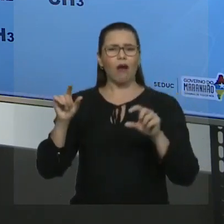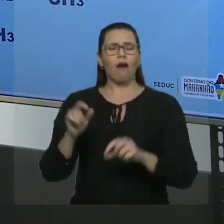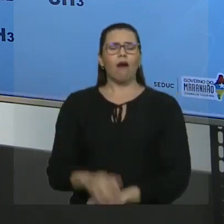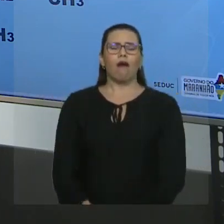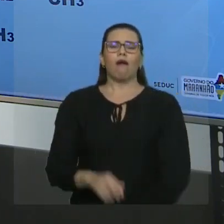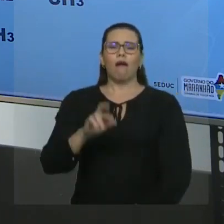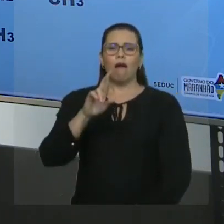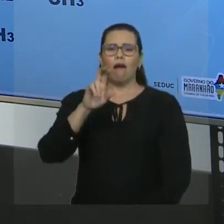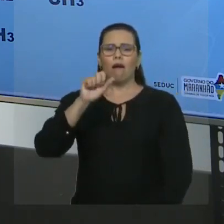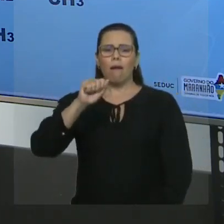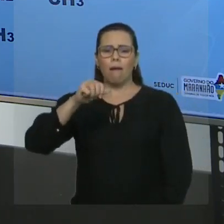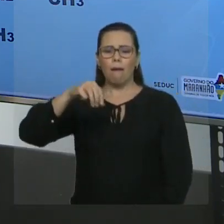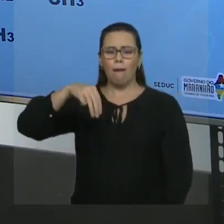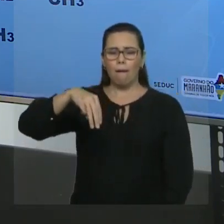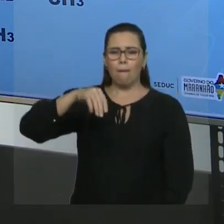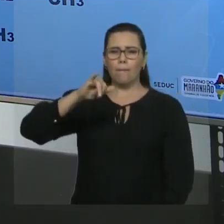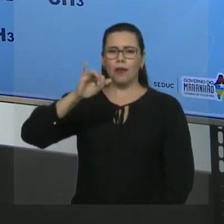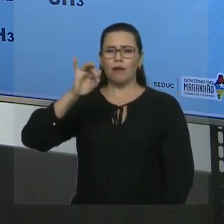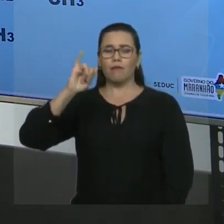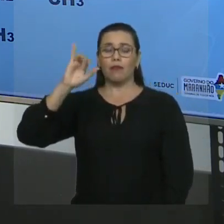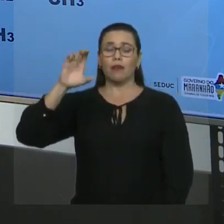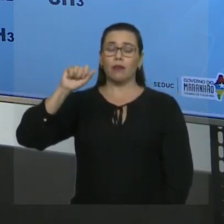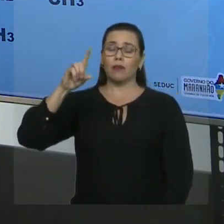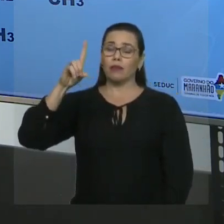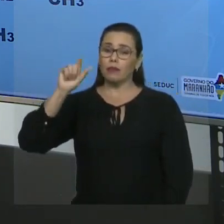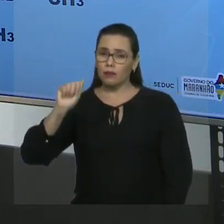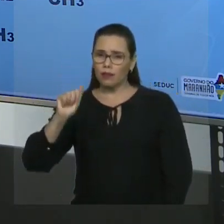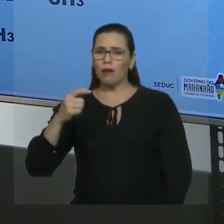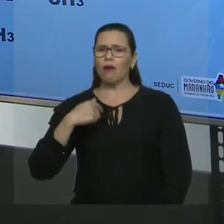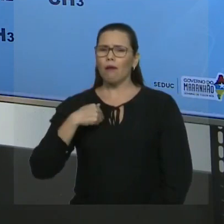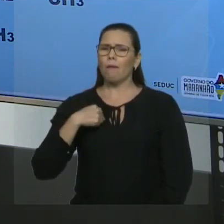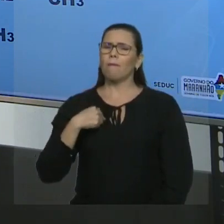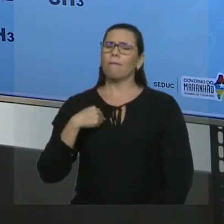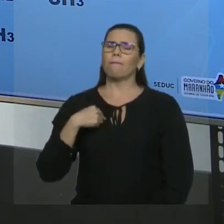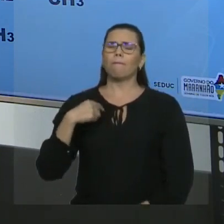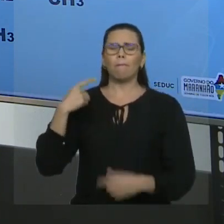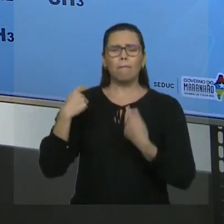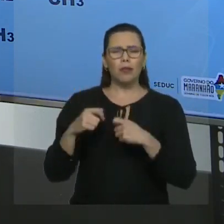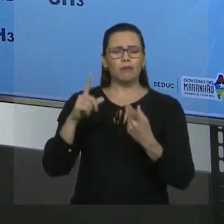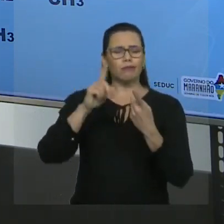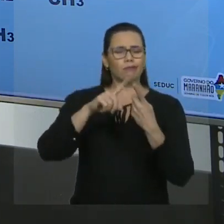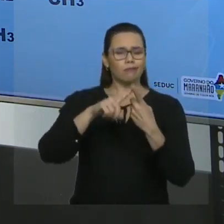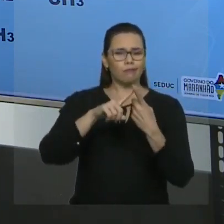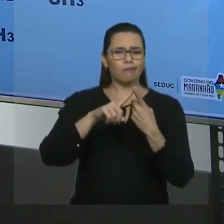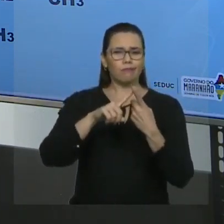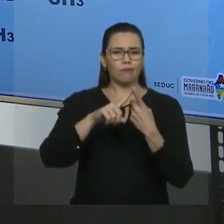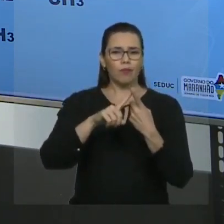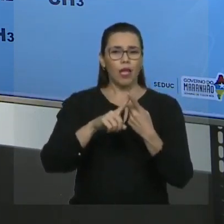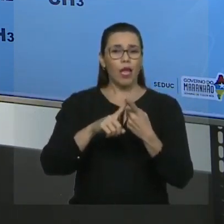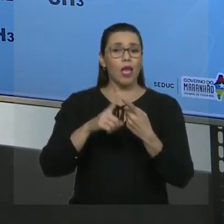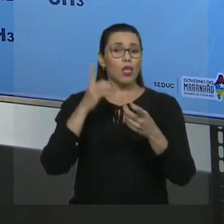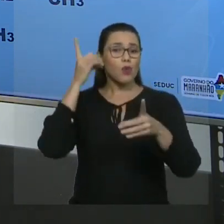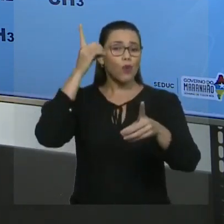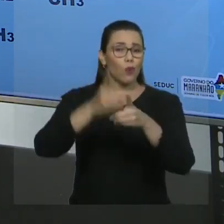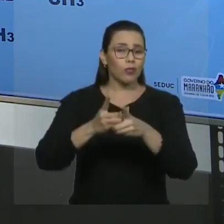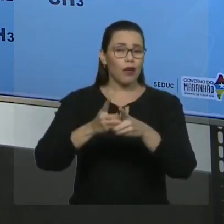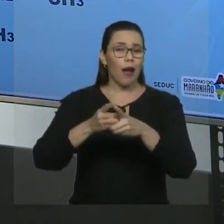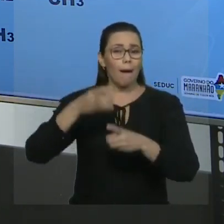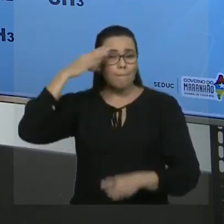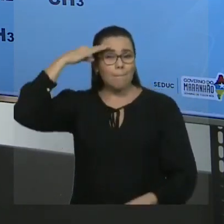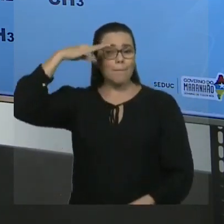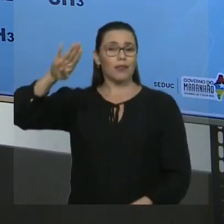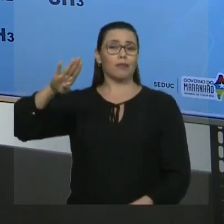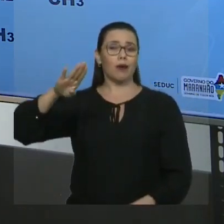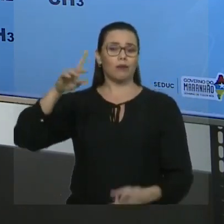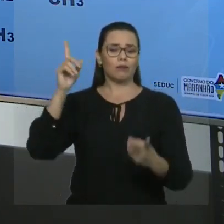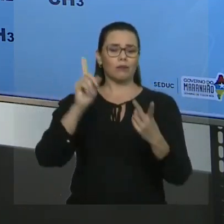Primeiro, eu tenho que achar a cadeia principal e, em segundo momento, numerar a cadeia principal. Por que eu tenho